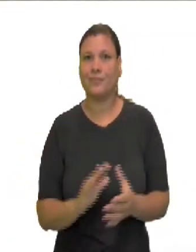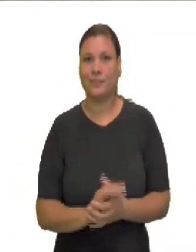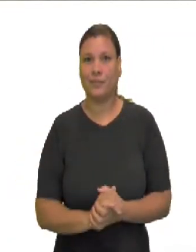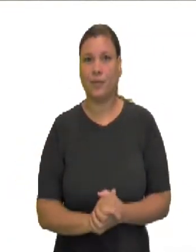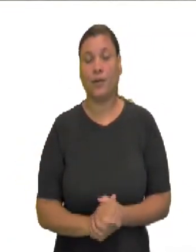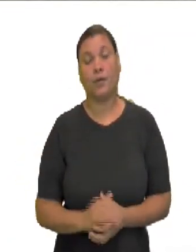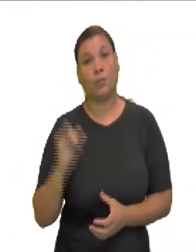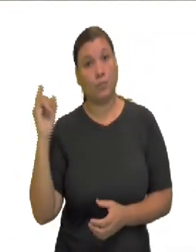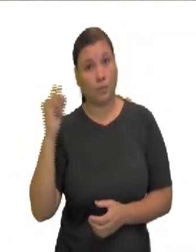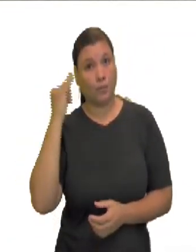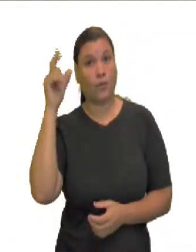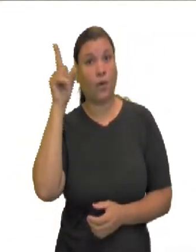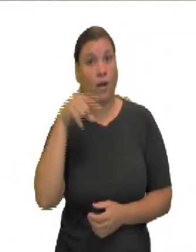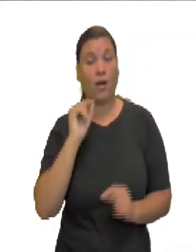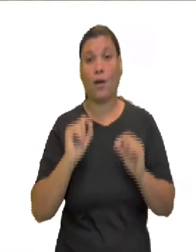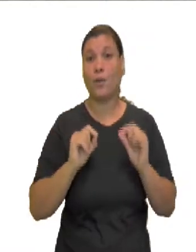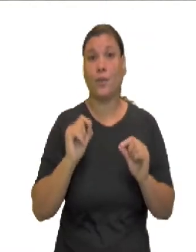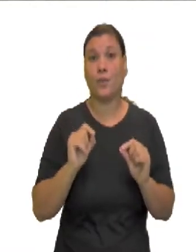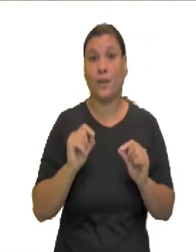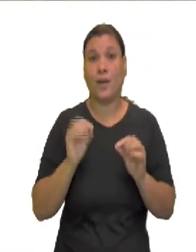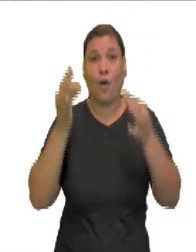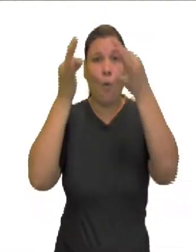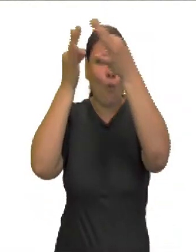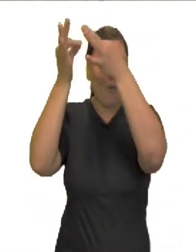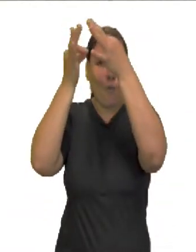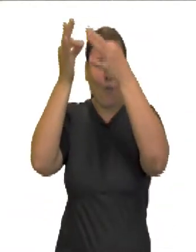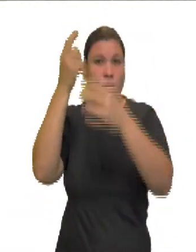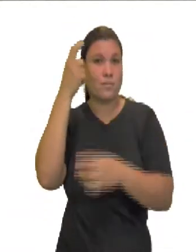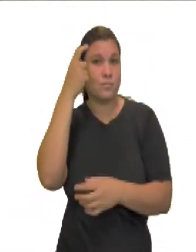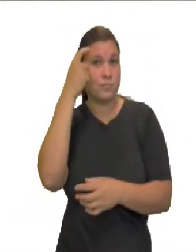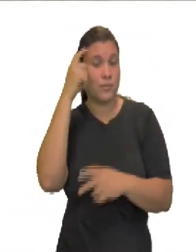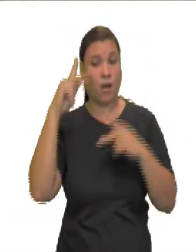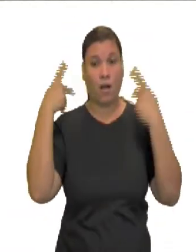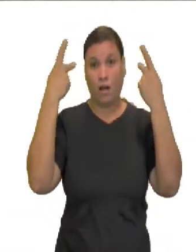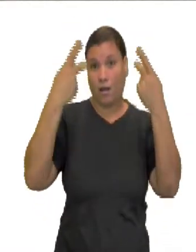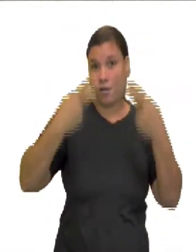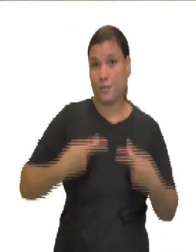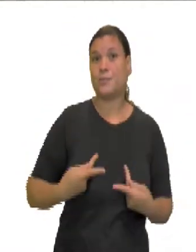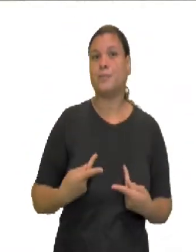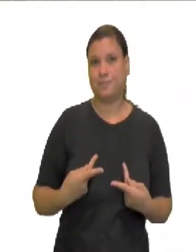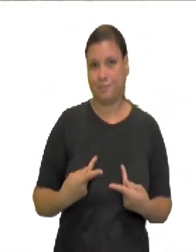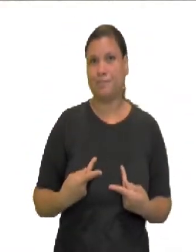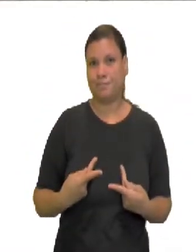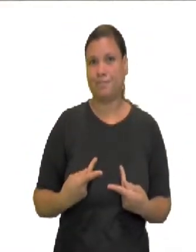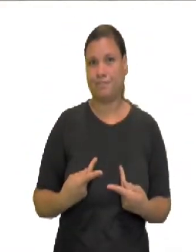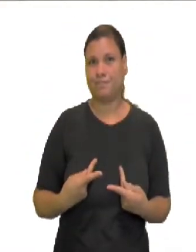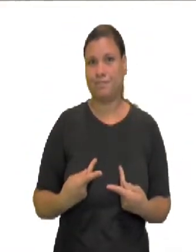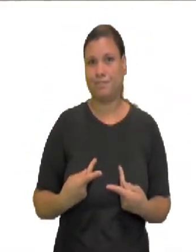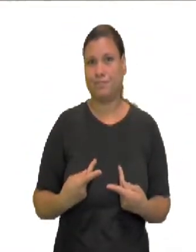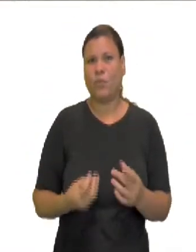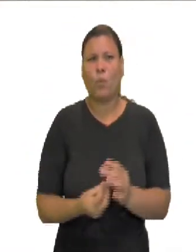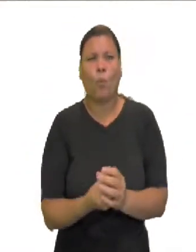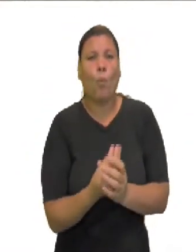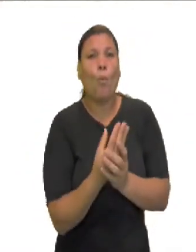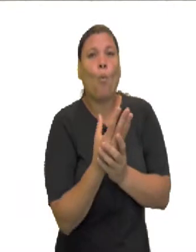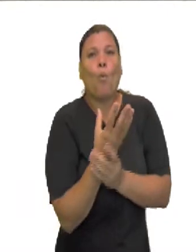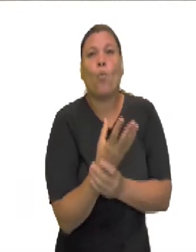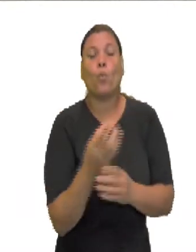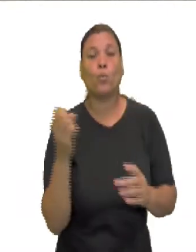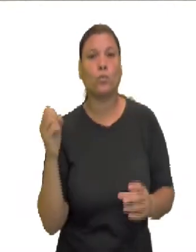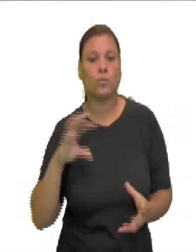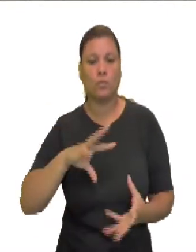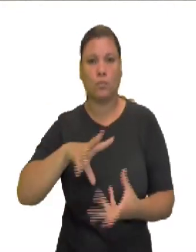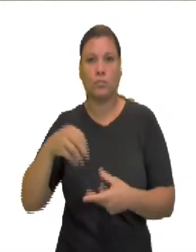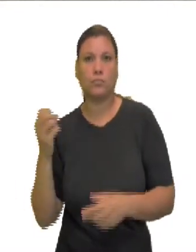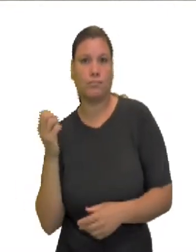pensamento humano. Então, é como se chegou no pensamento humano e nessa construção de modernidade.